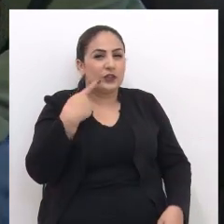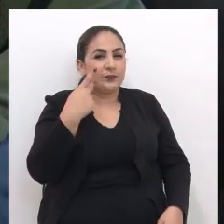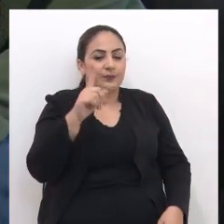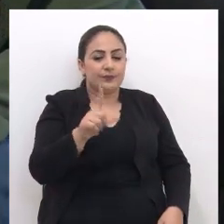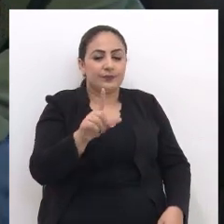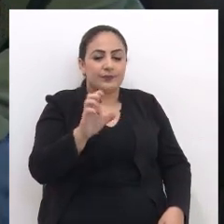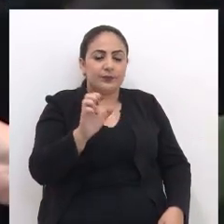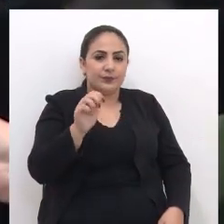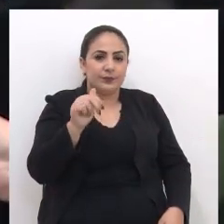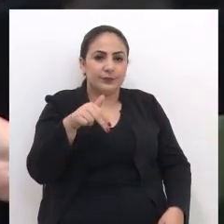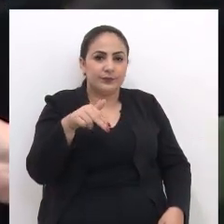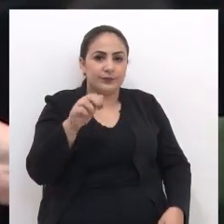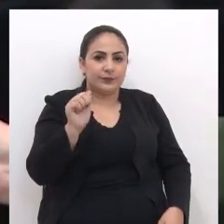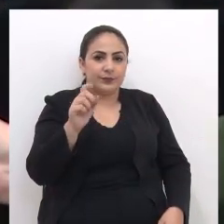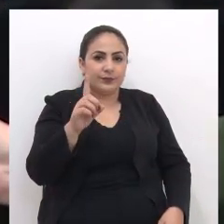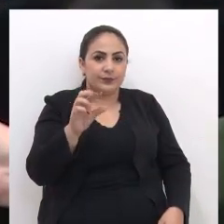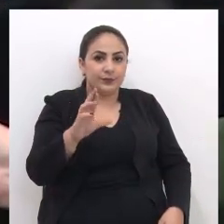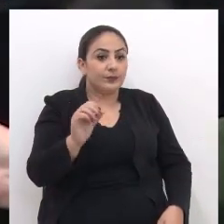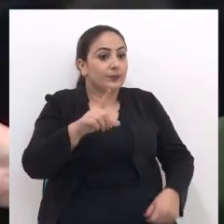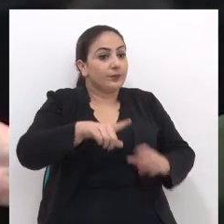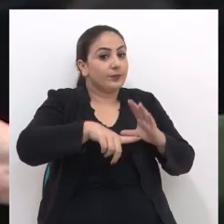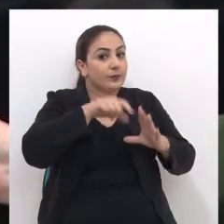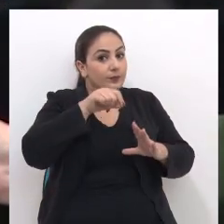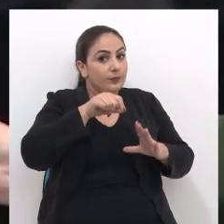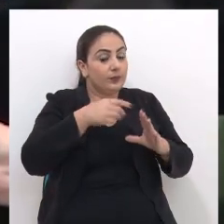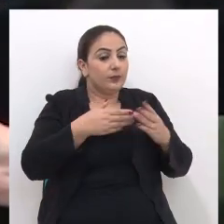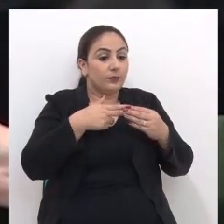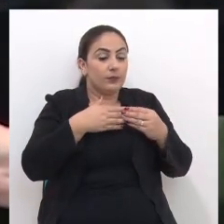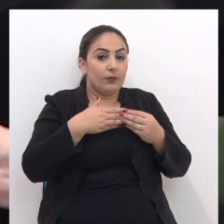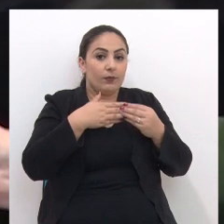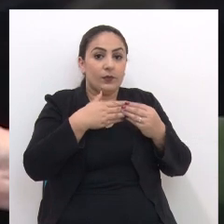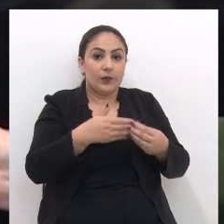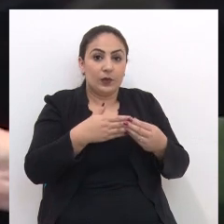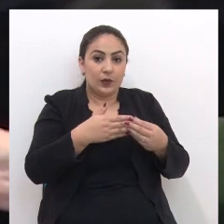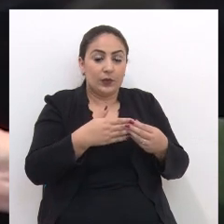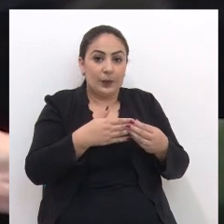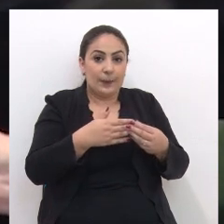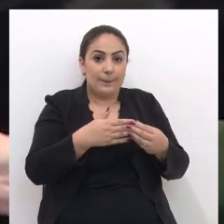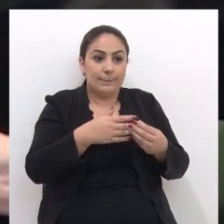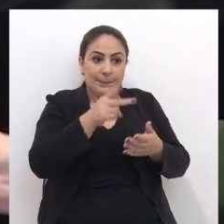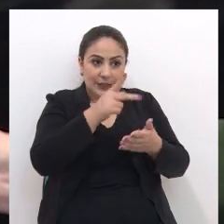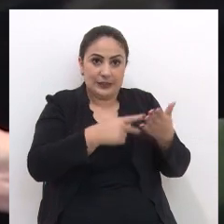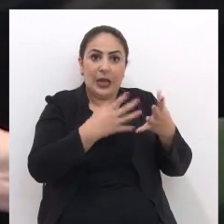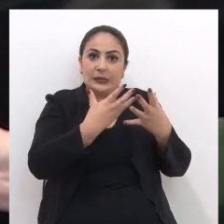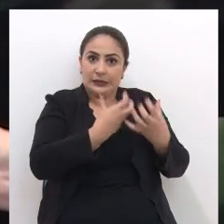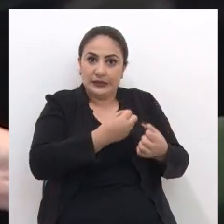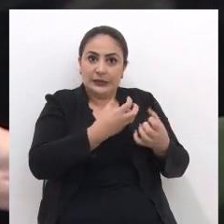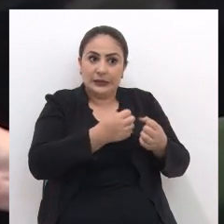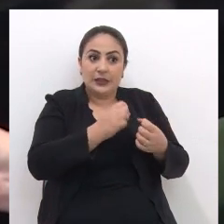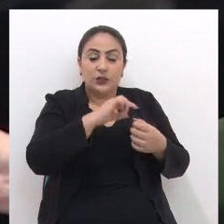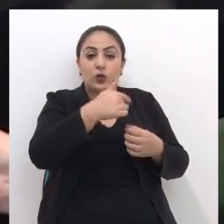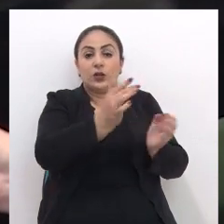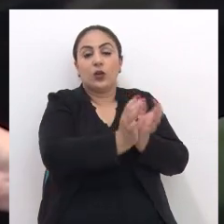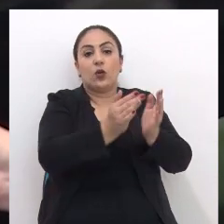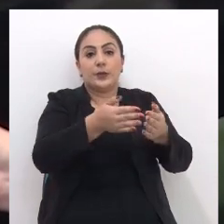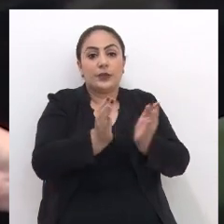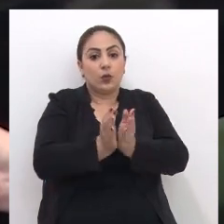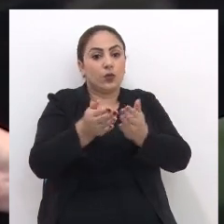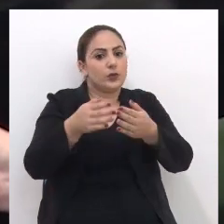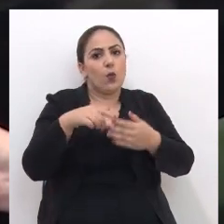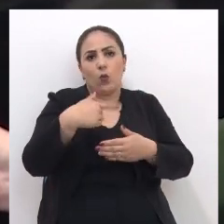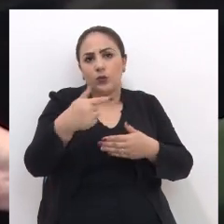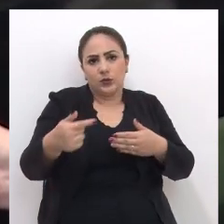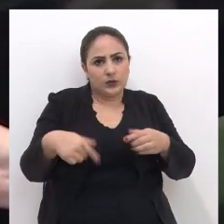vereador Leandro Rosso Ele optou por seguir o parecer exalado nas outras comissões Tanto da